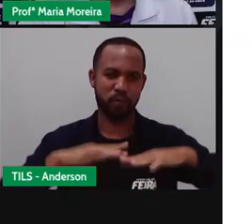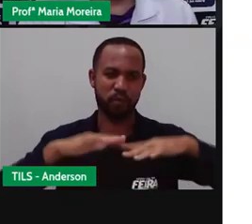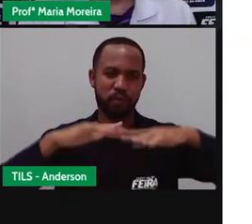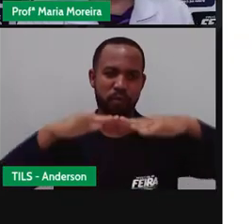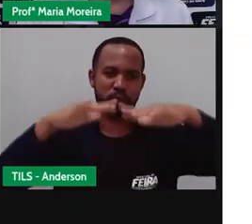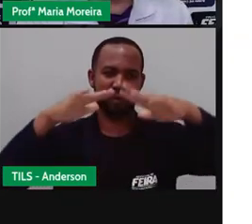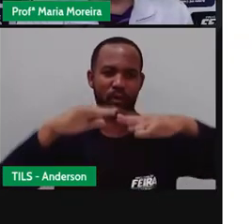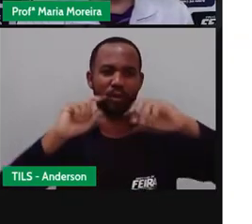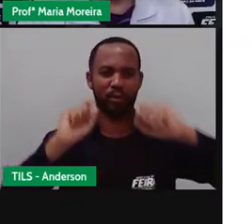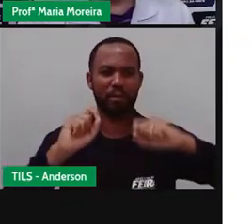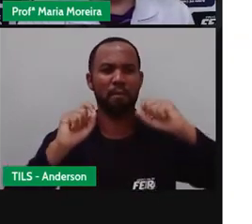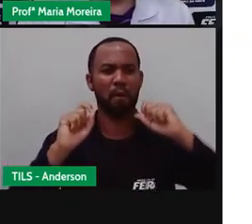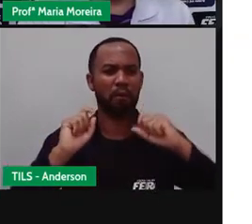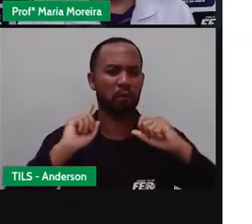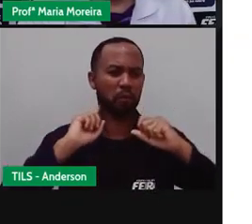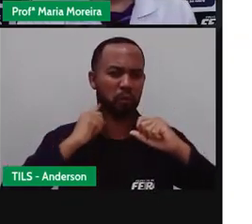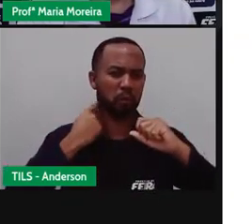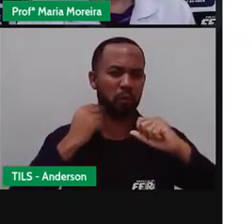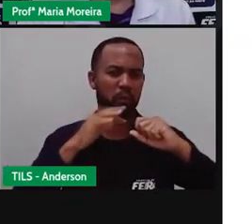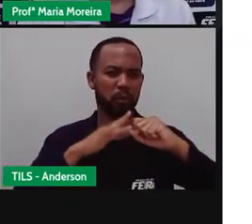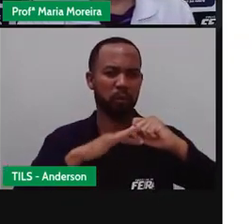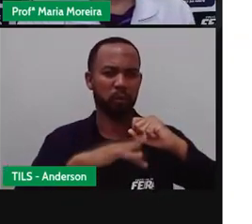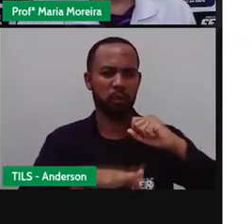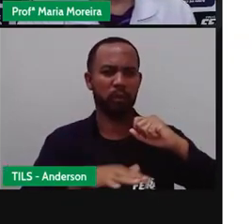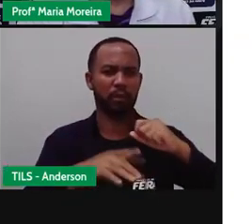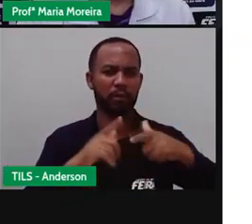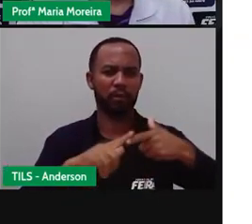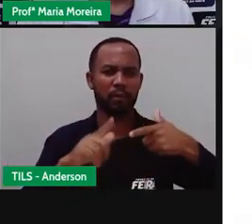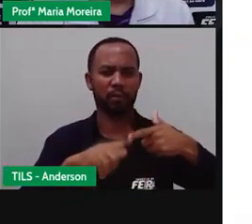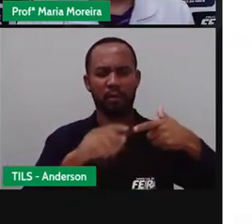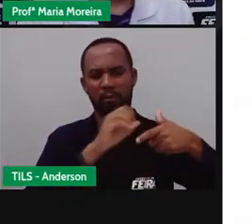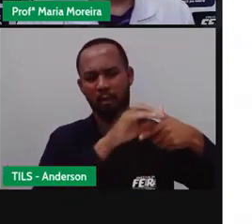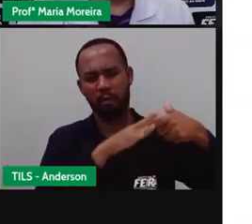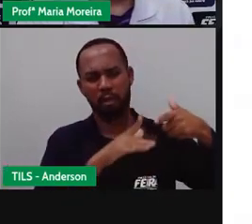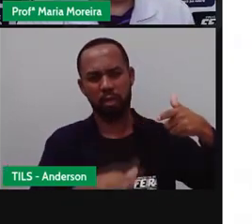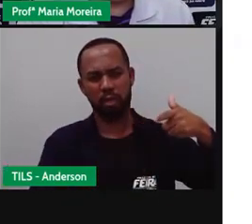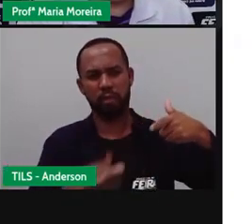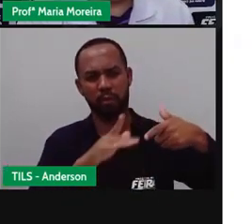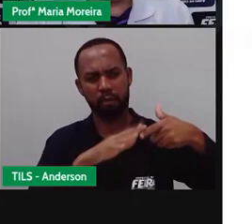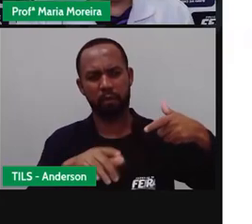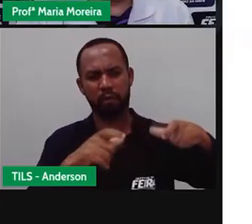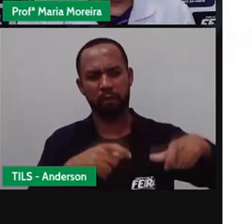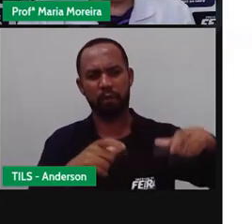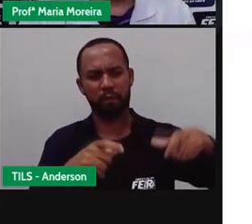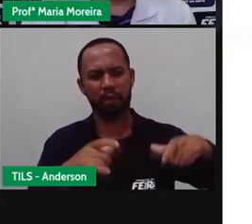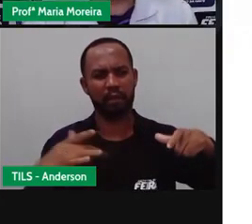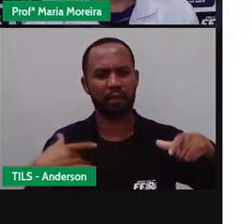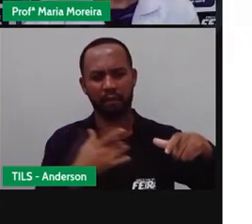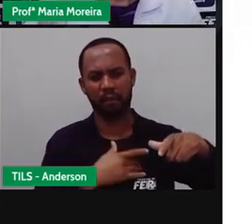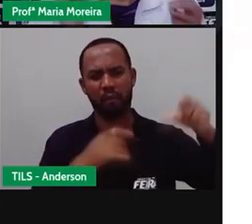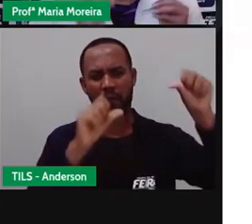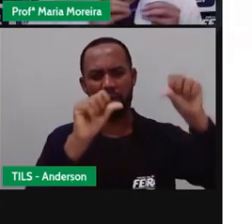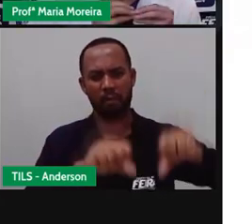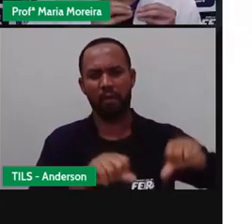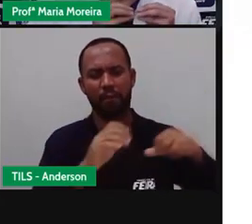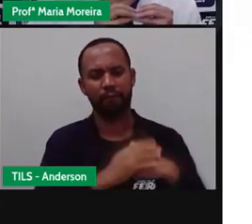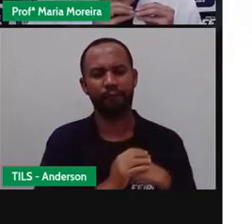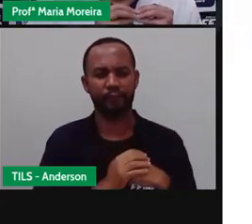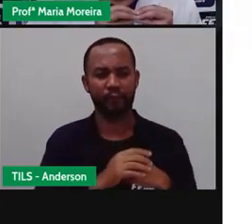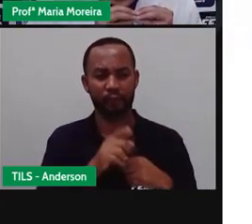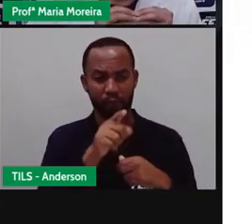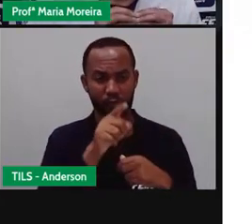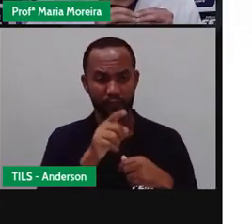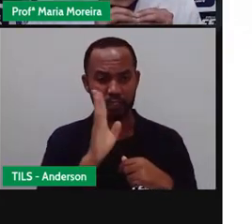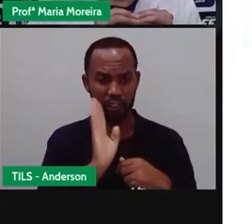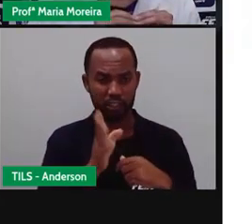carregar resíduos, não isso? E os produtos derivados deles, colocando em risco a saúde ambiental Vocês já repararam